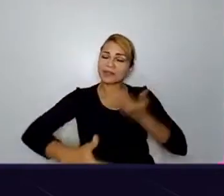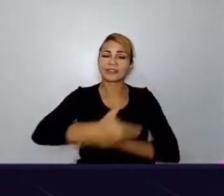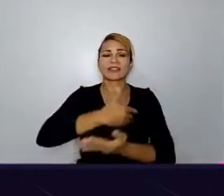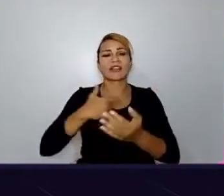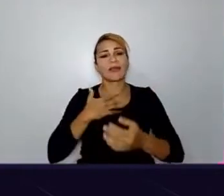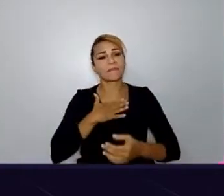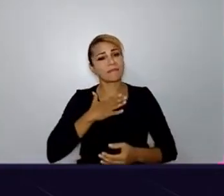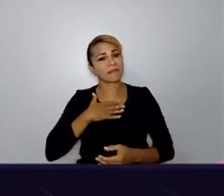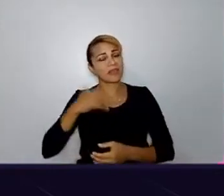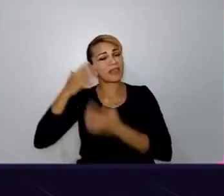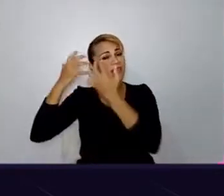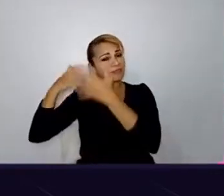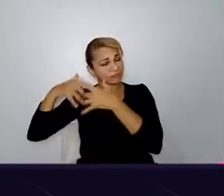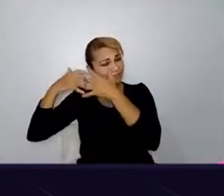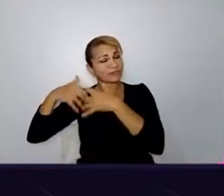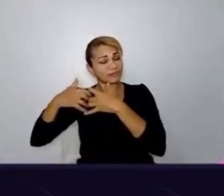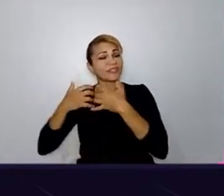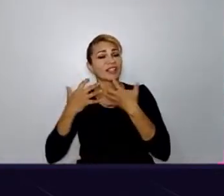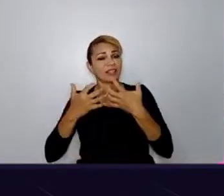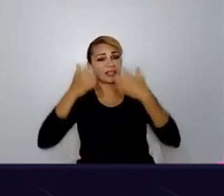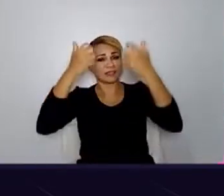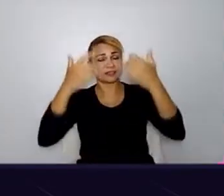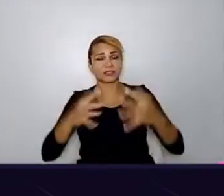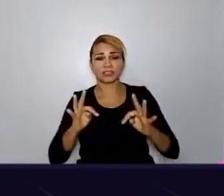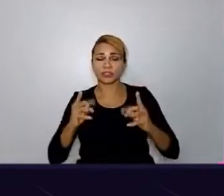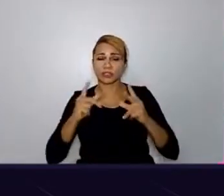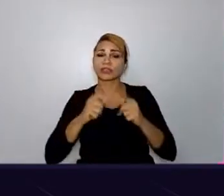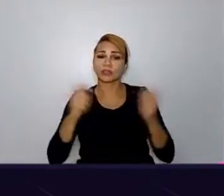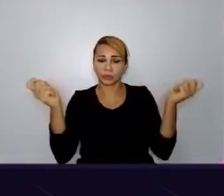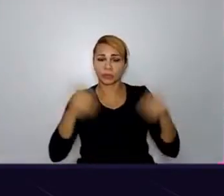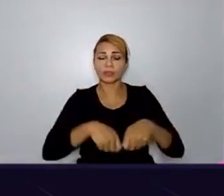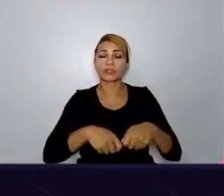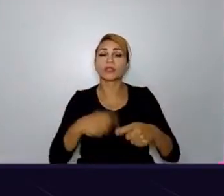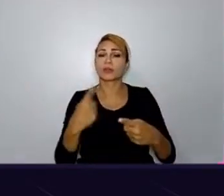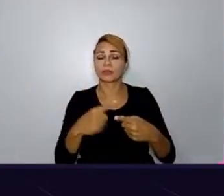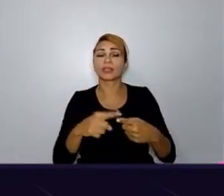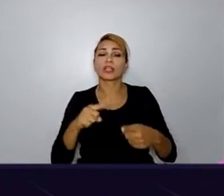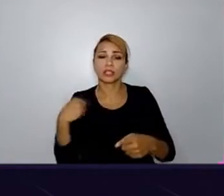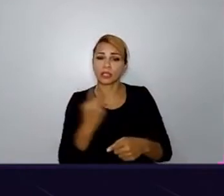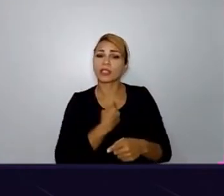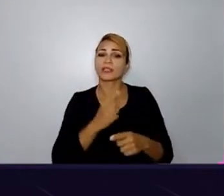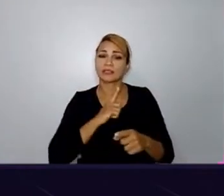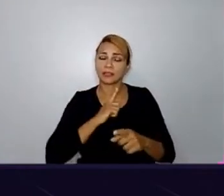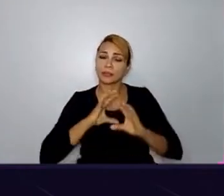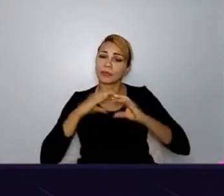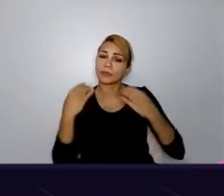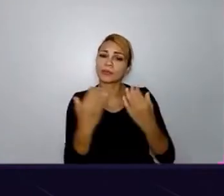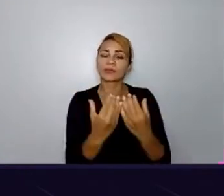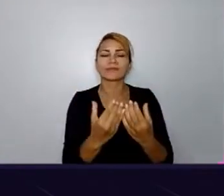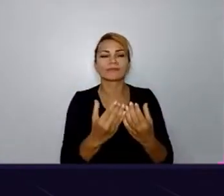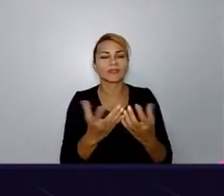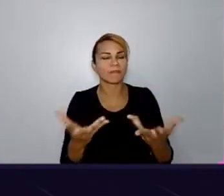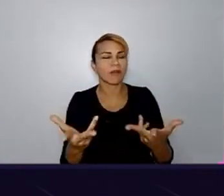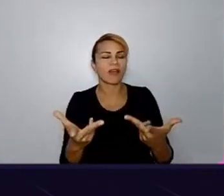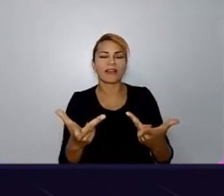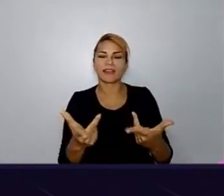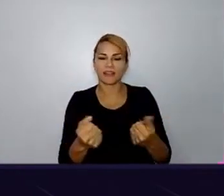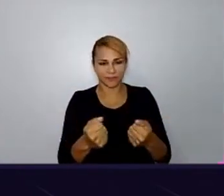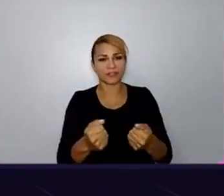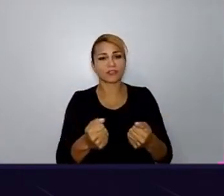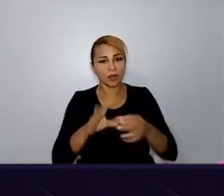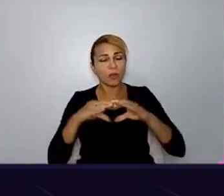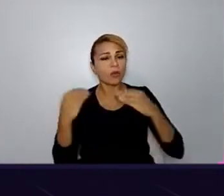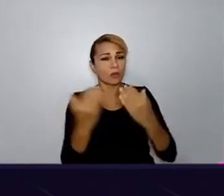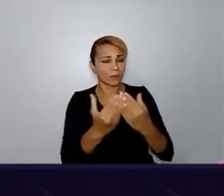e eu queria dizer que, tipo, tudo isso é possível porque a gente tem uma comunidade que é muito massa, uma comunidade que é